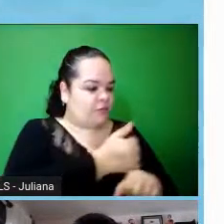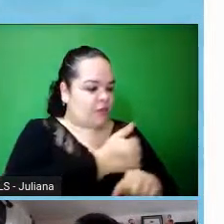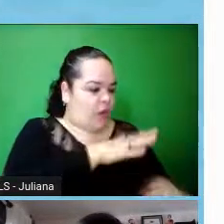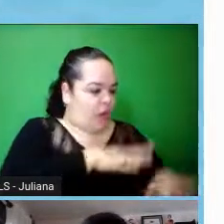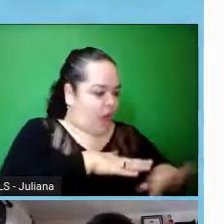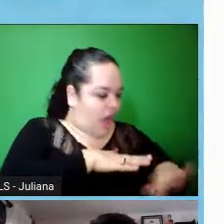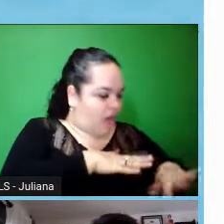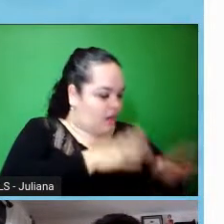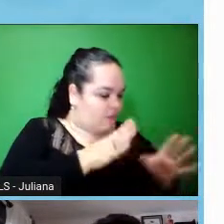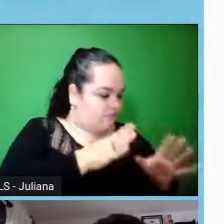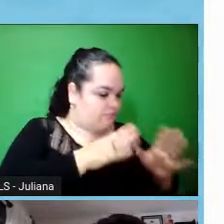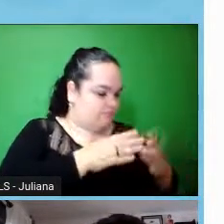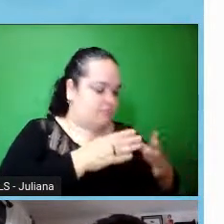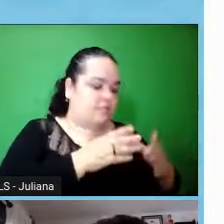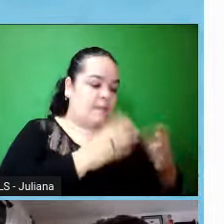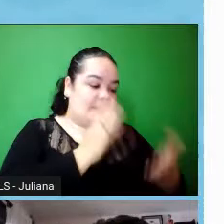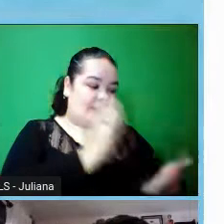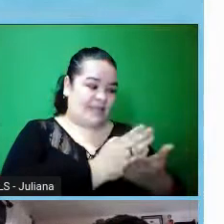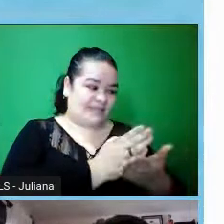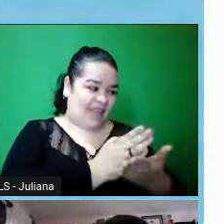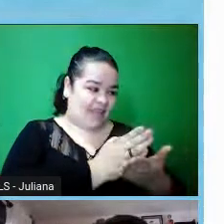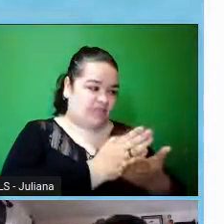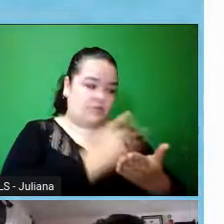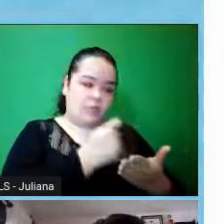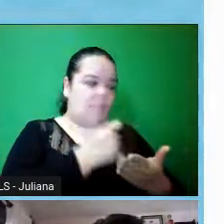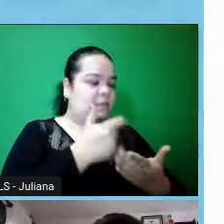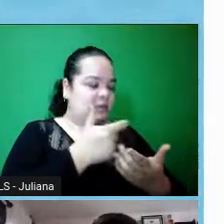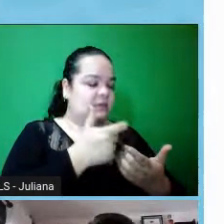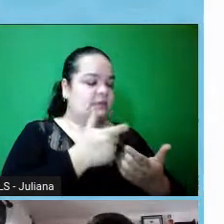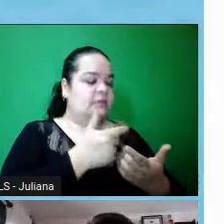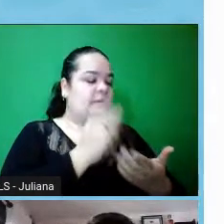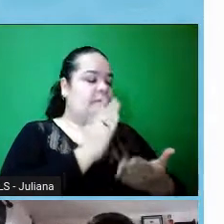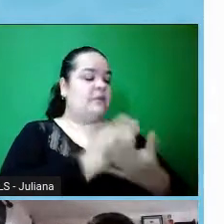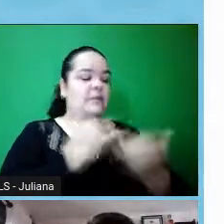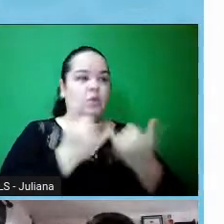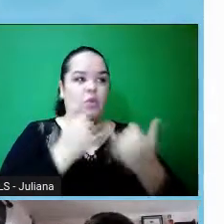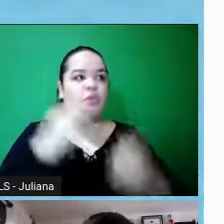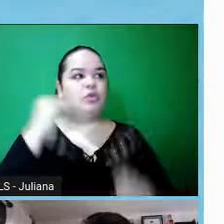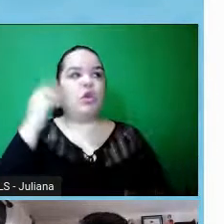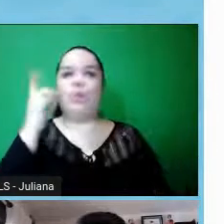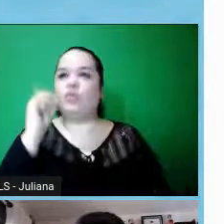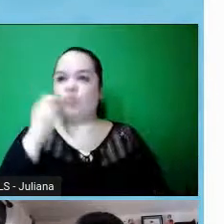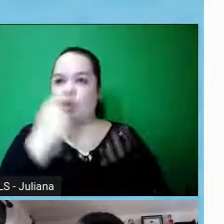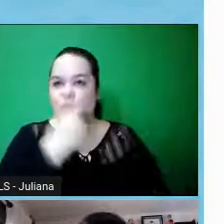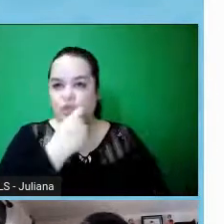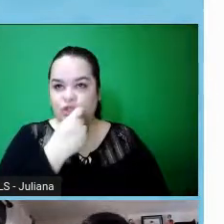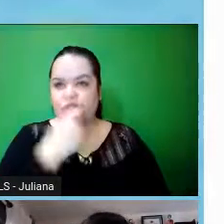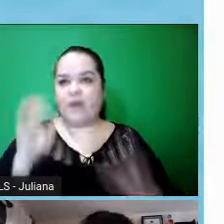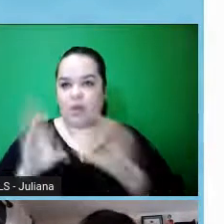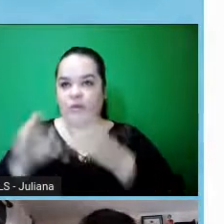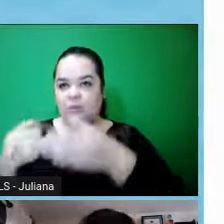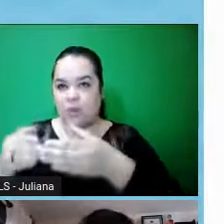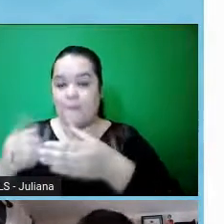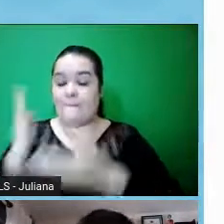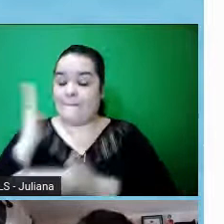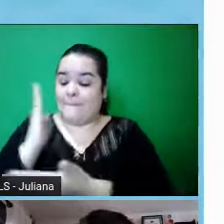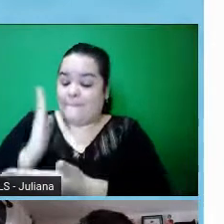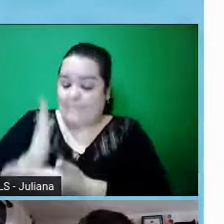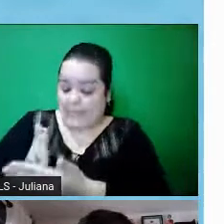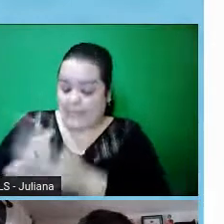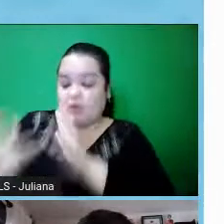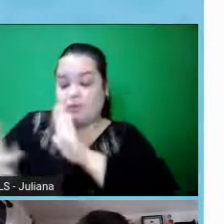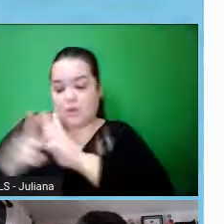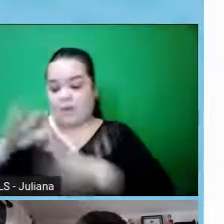exemplo, o Comitê de Ética da Faculdade de Odontologia, ele pode, no máximo, ter a metade dos seus membros da odontologia, tá, e assim, o da